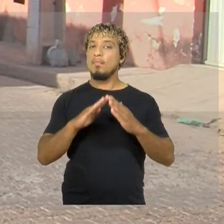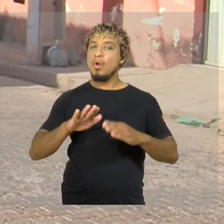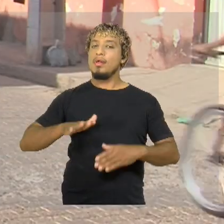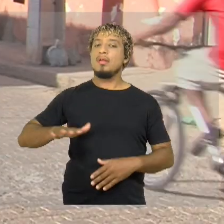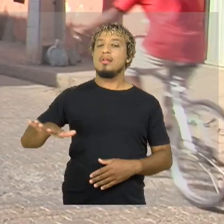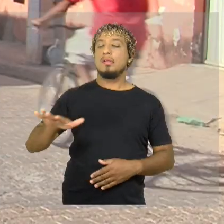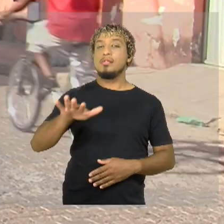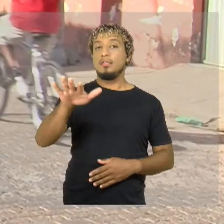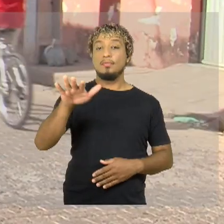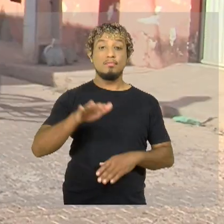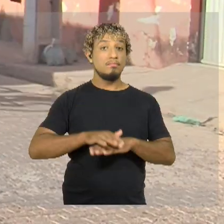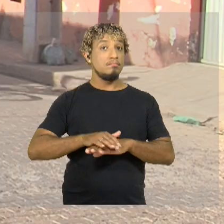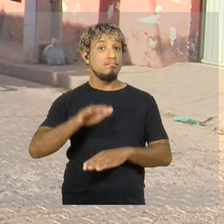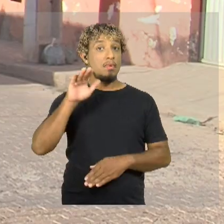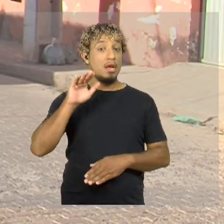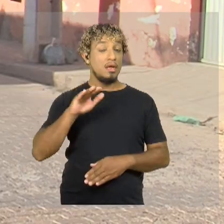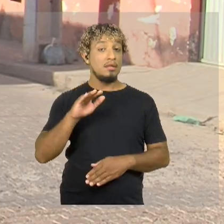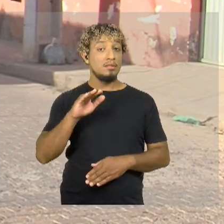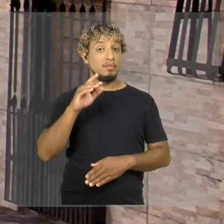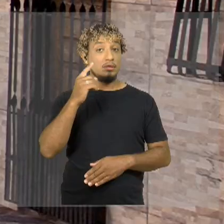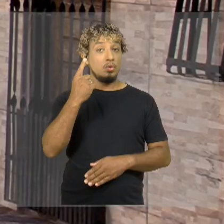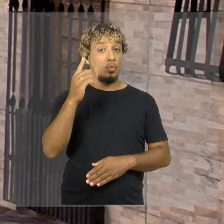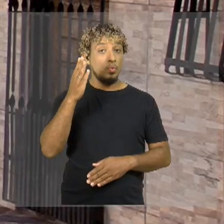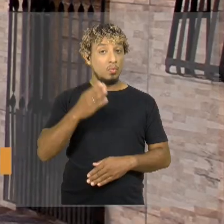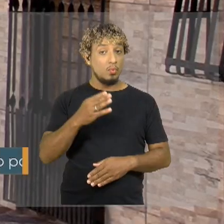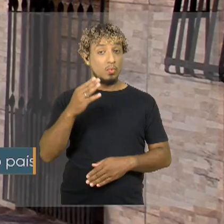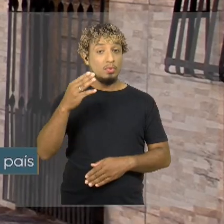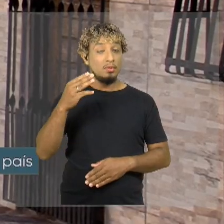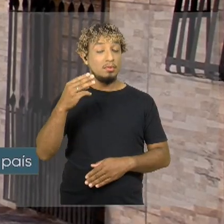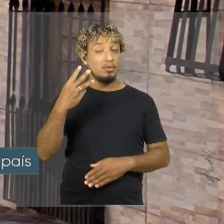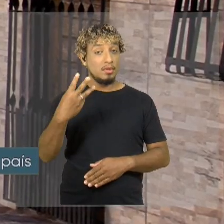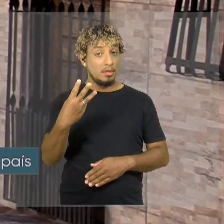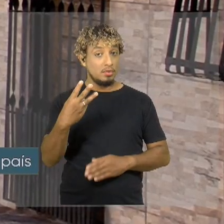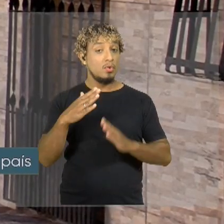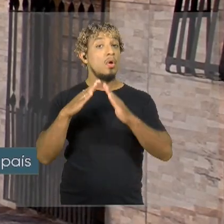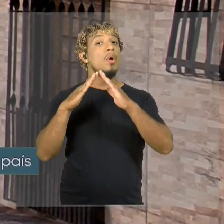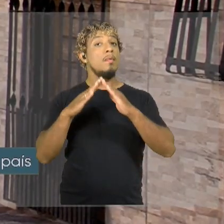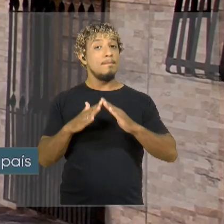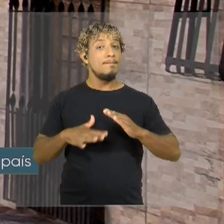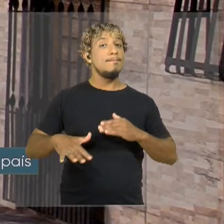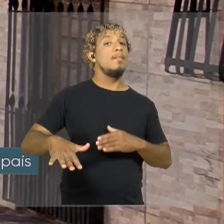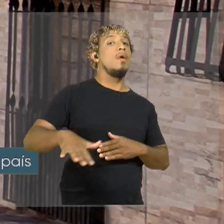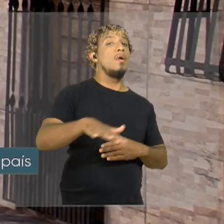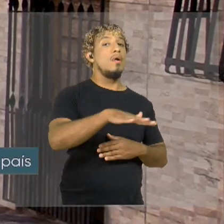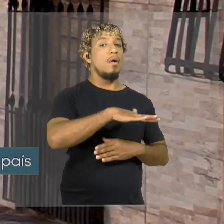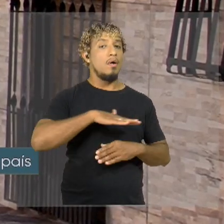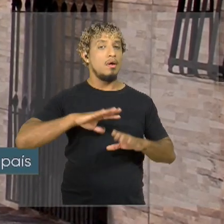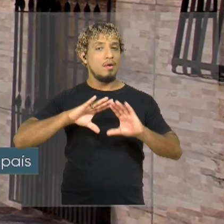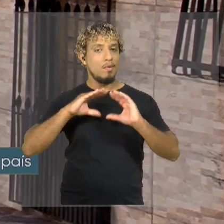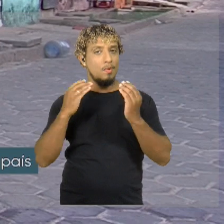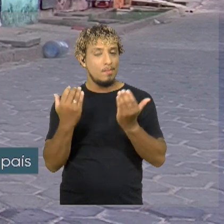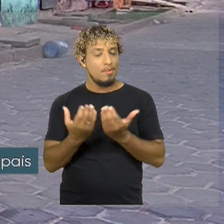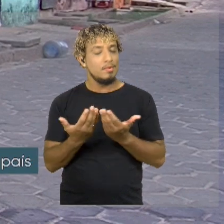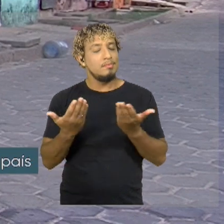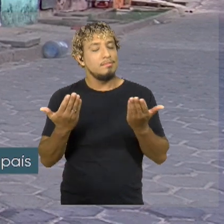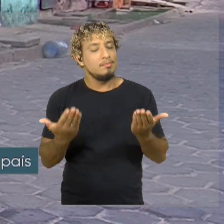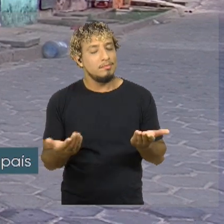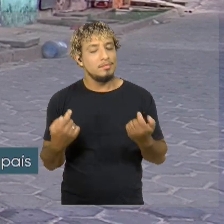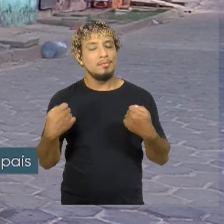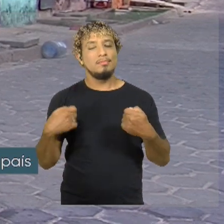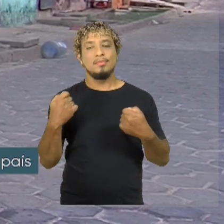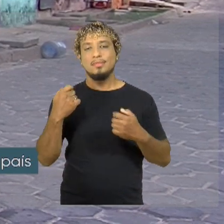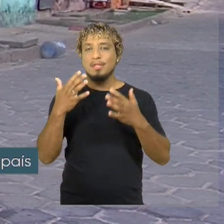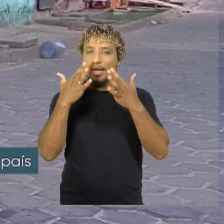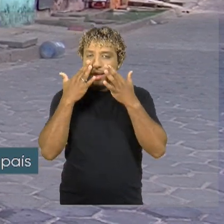em favelas. Mais de um terço da população ludovicense mora nessas comunidades. É preciso um olhar